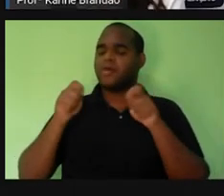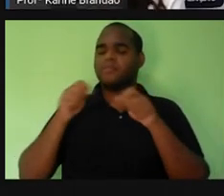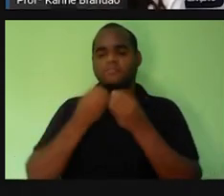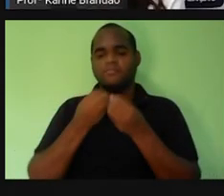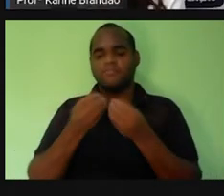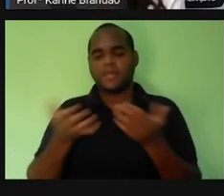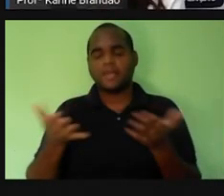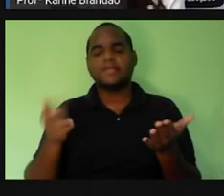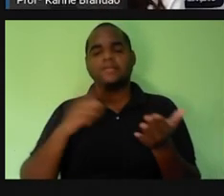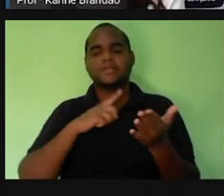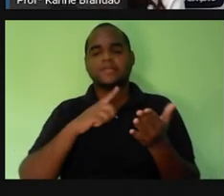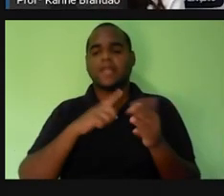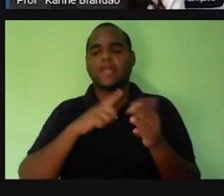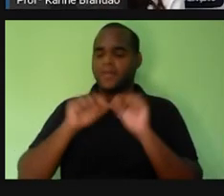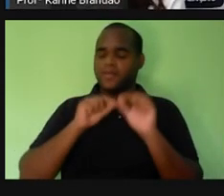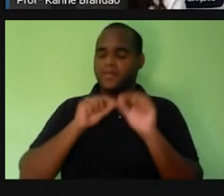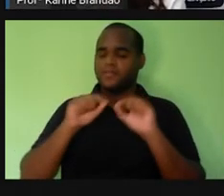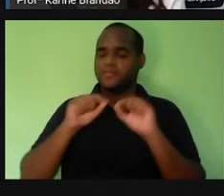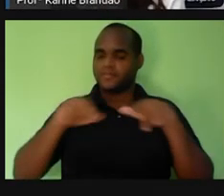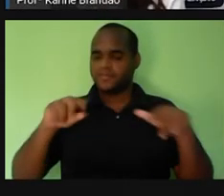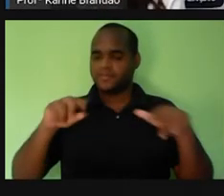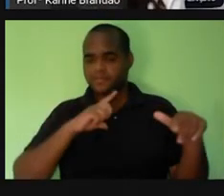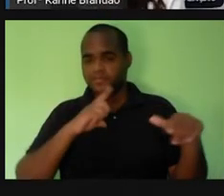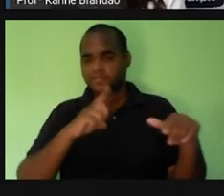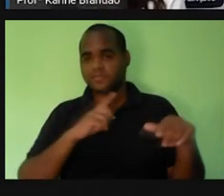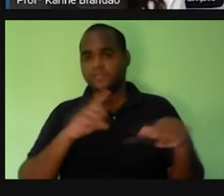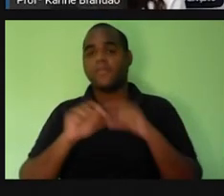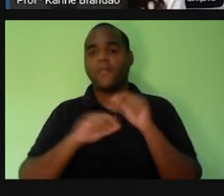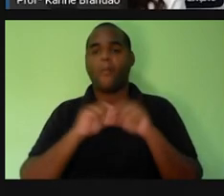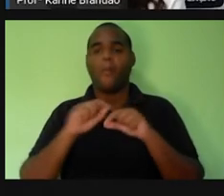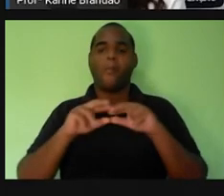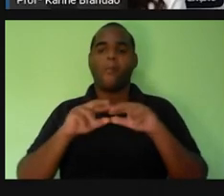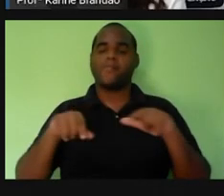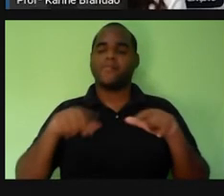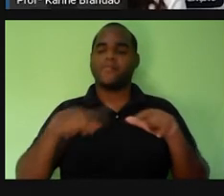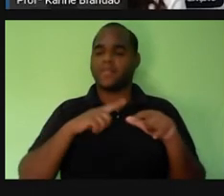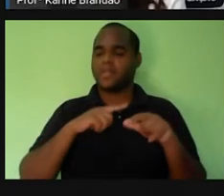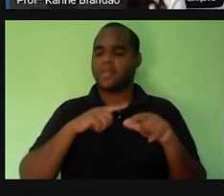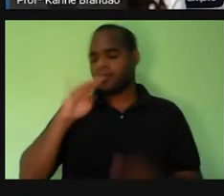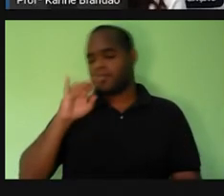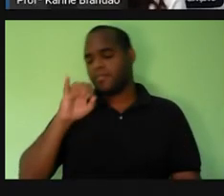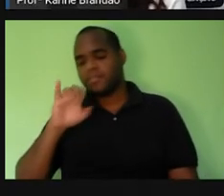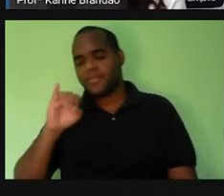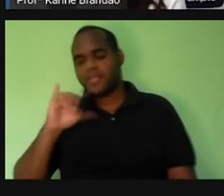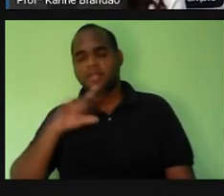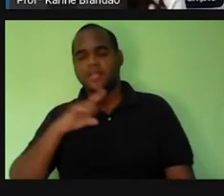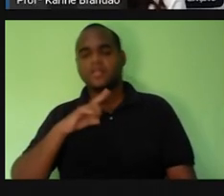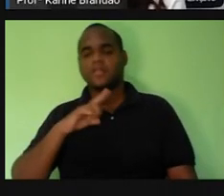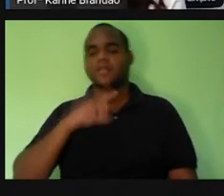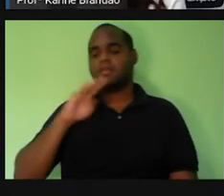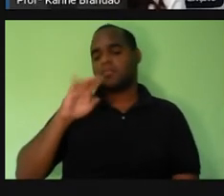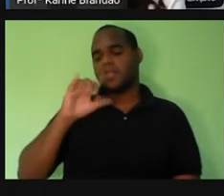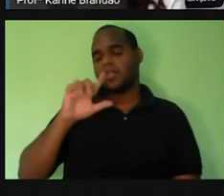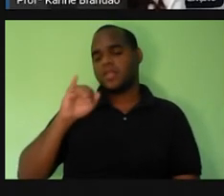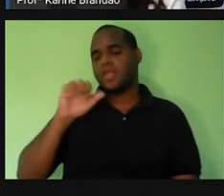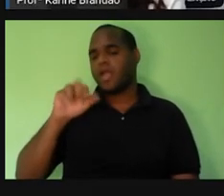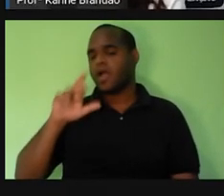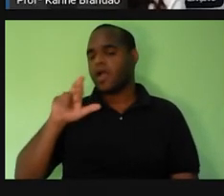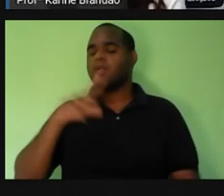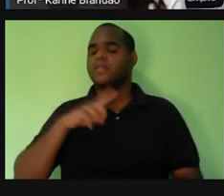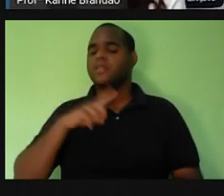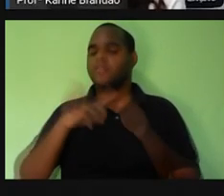Vai ocorrer esse processo de transporte da bile, da nossa vesícula biliar para o nosso